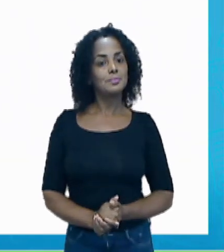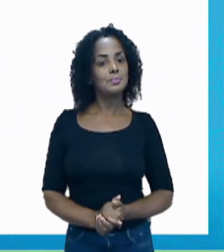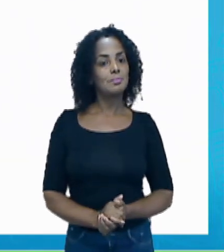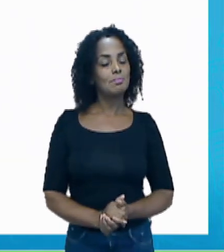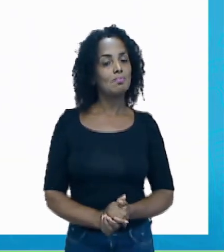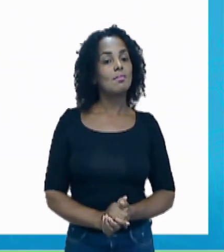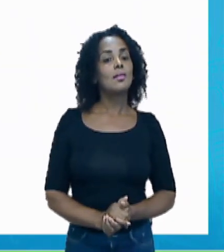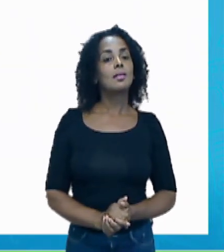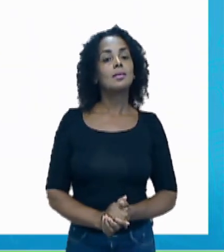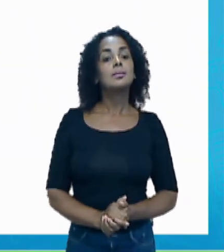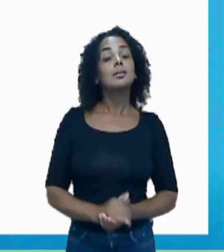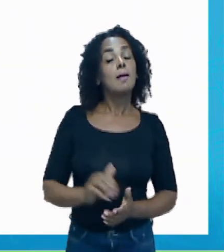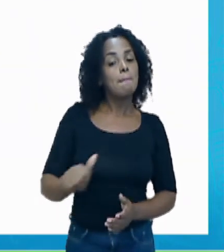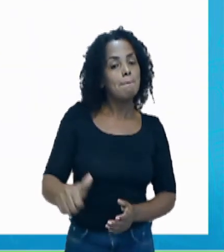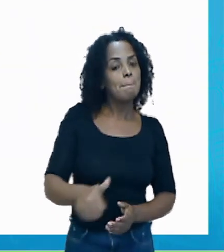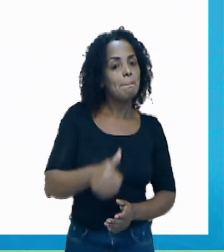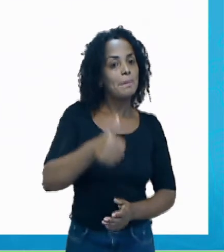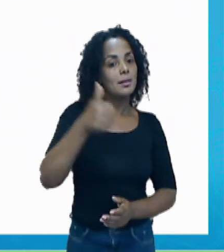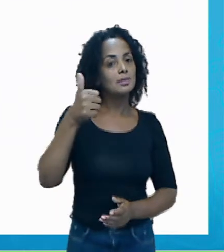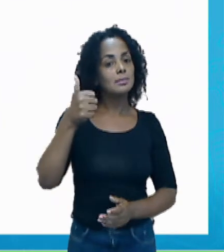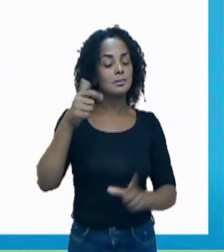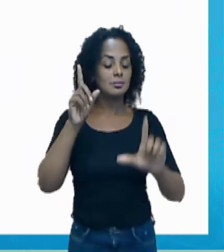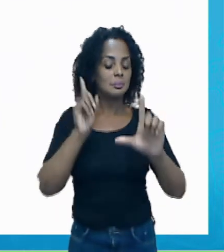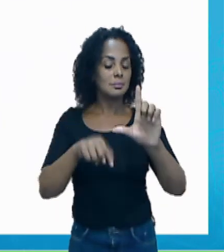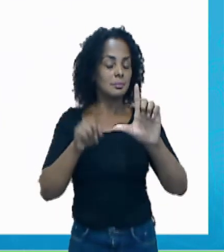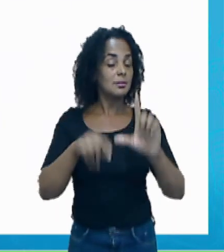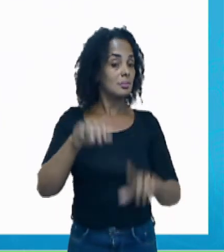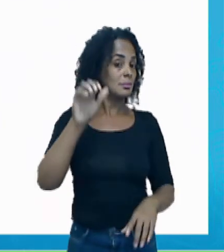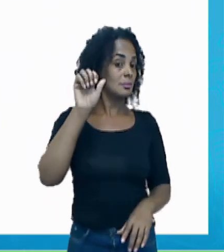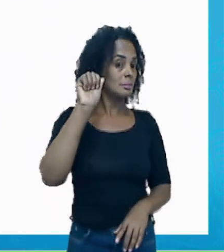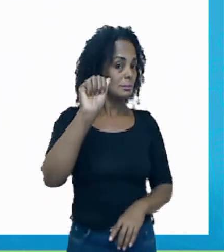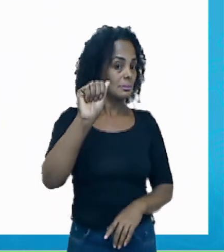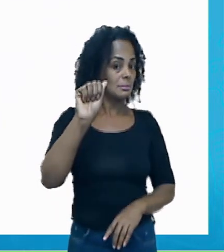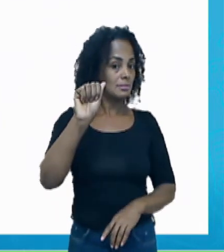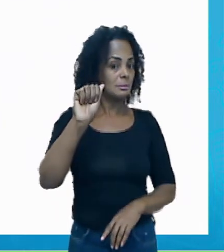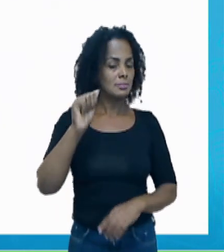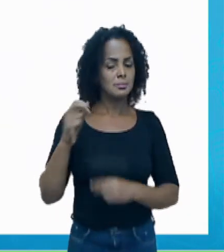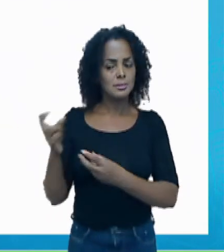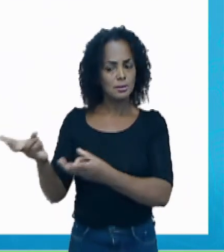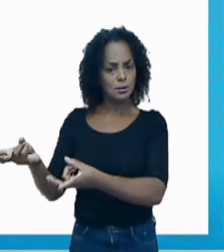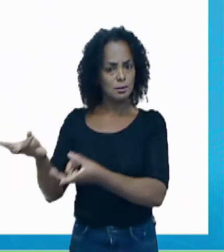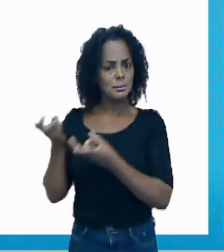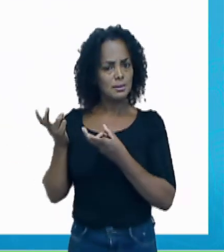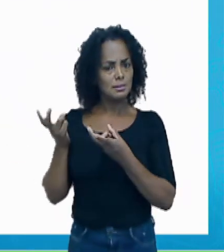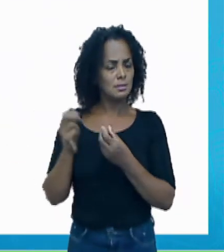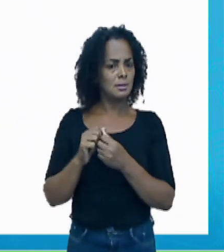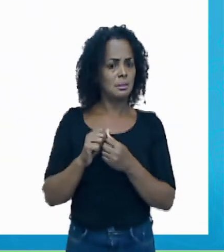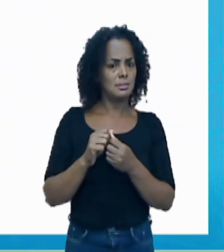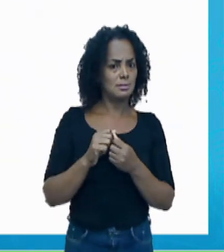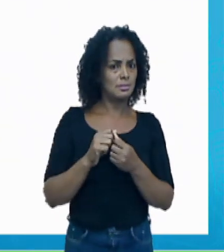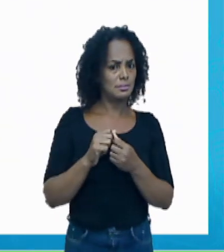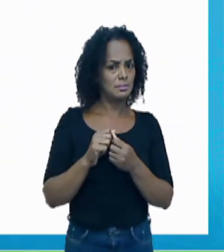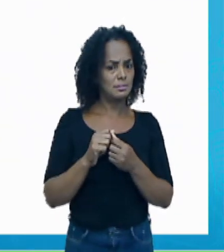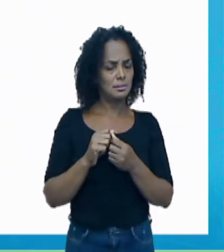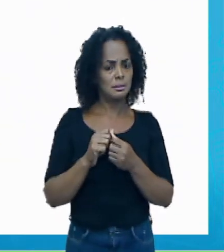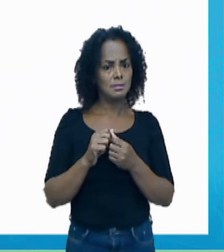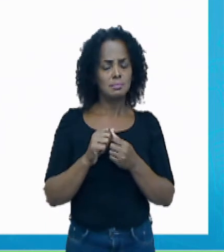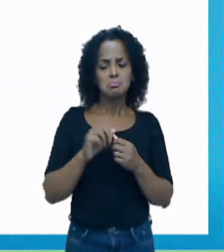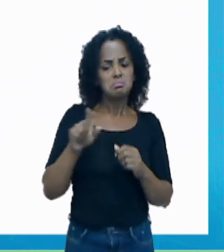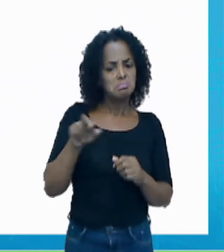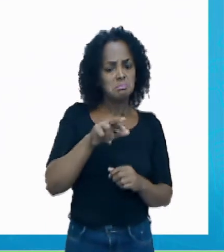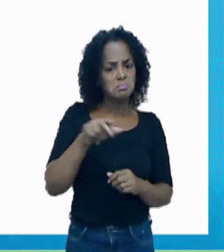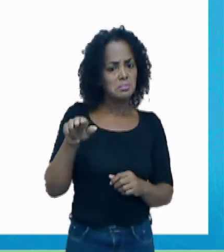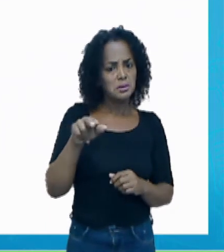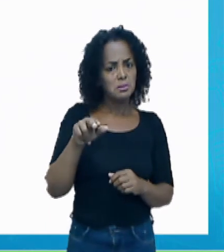É a letra A. Observe que é idêntica à primeira sílaba da